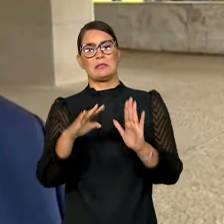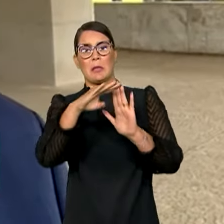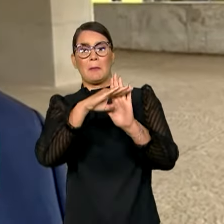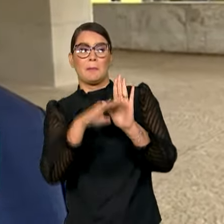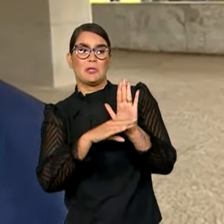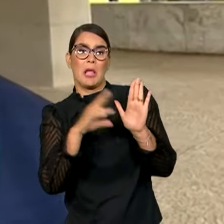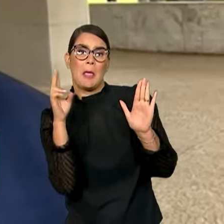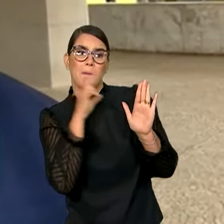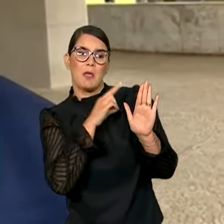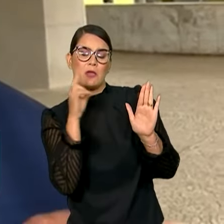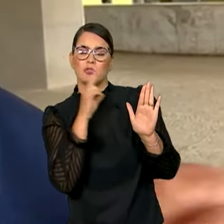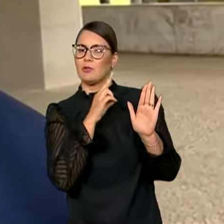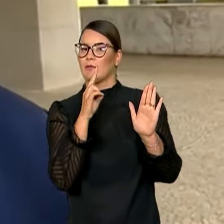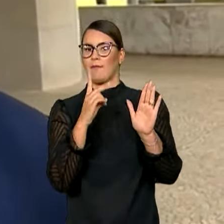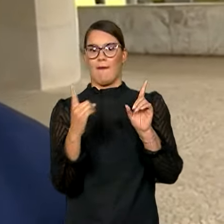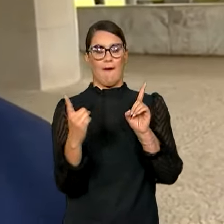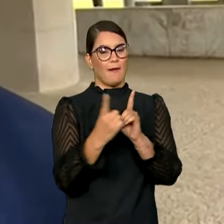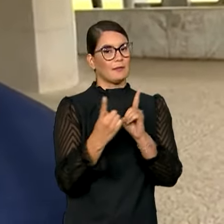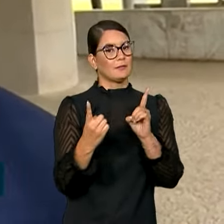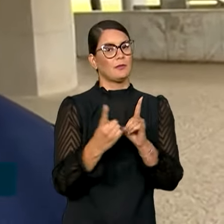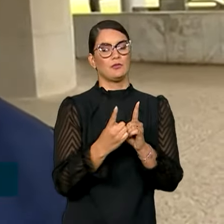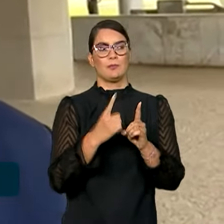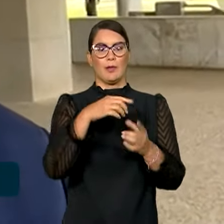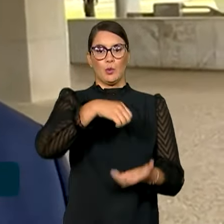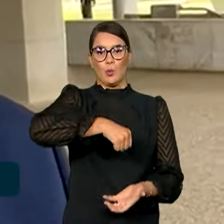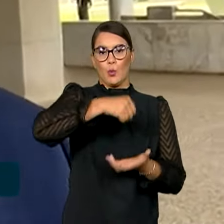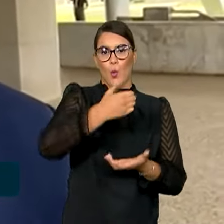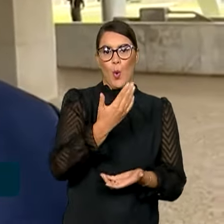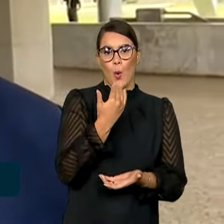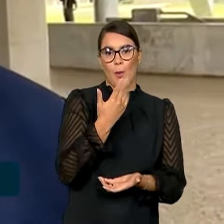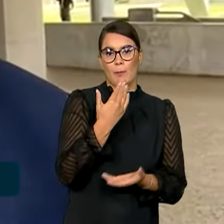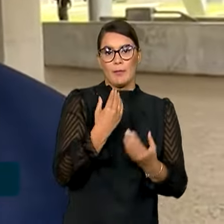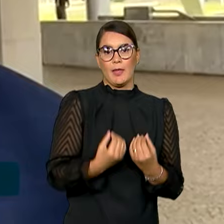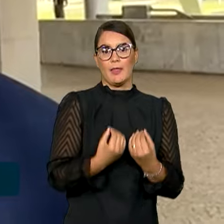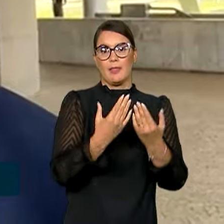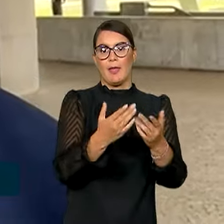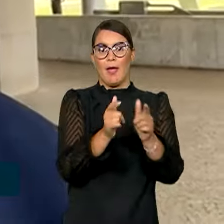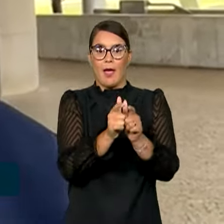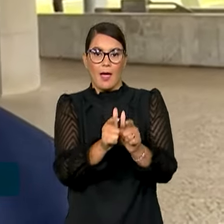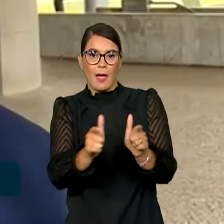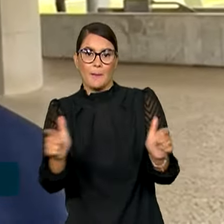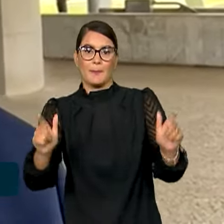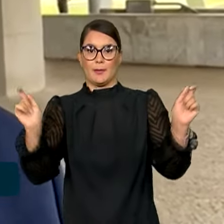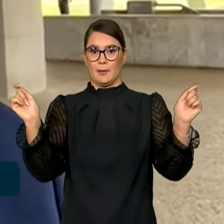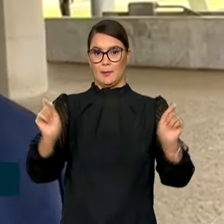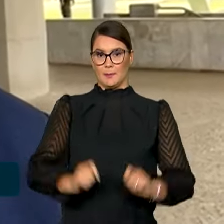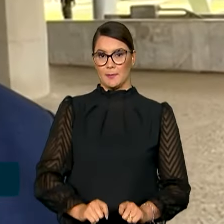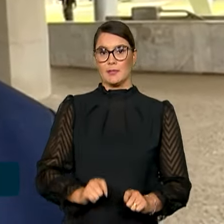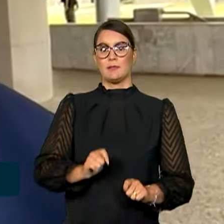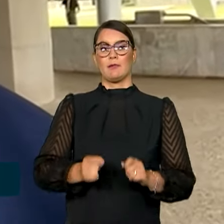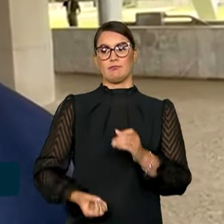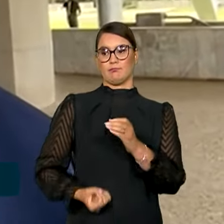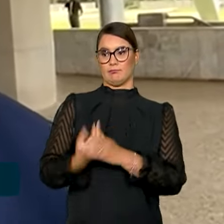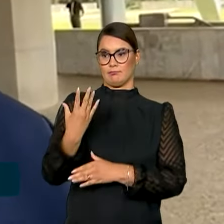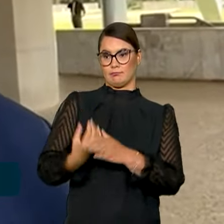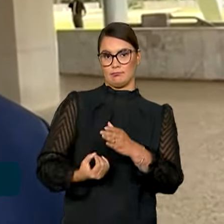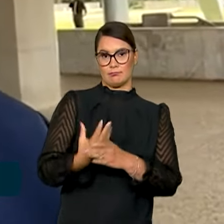emergenciais, atendimento com cesta de alimento para ampliar capacidade de produção,